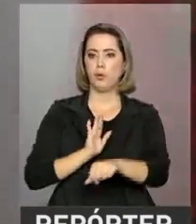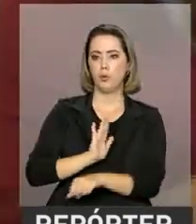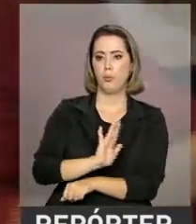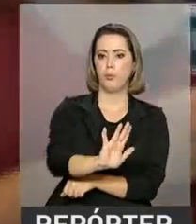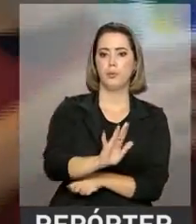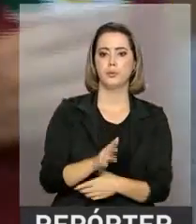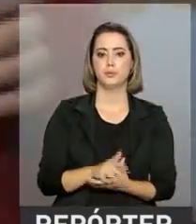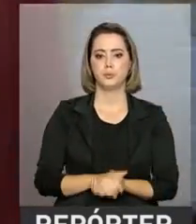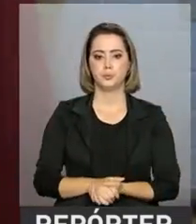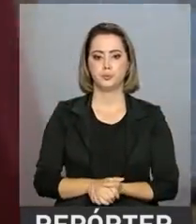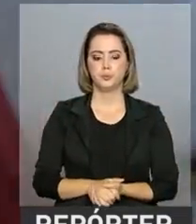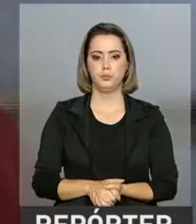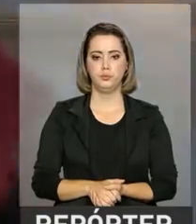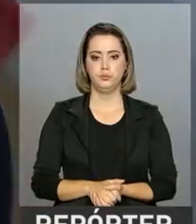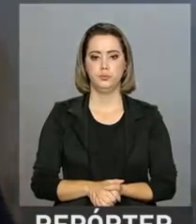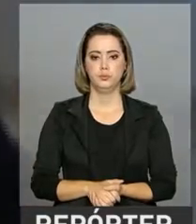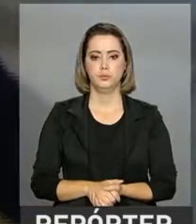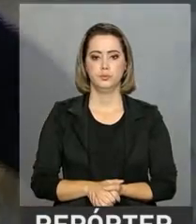aeroporto.